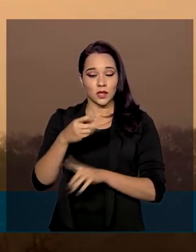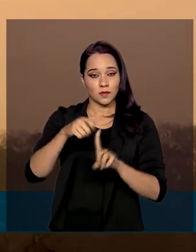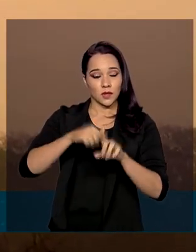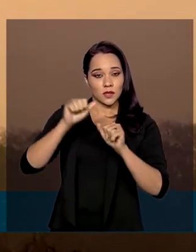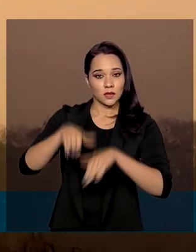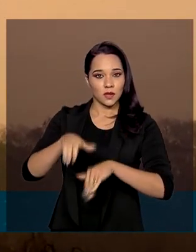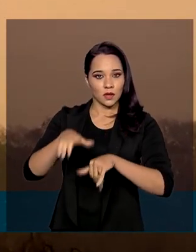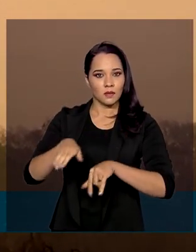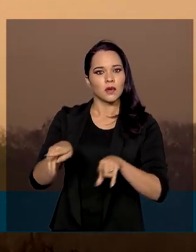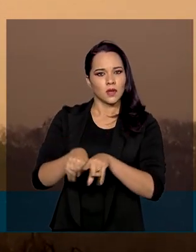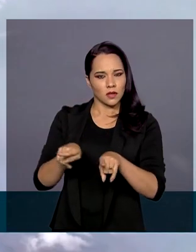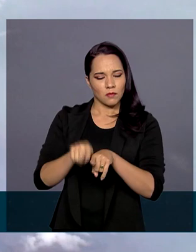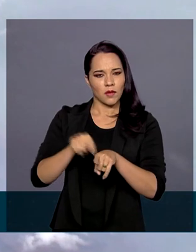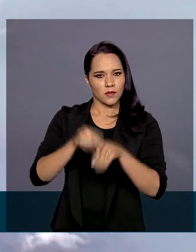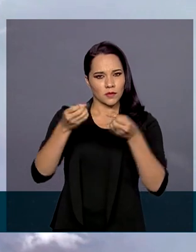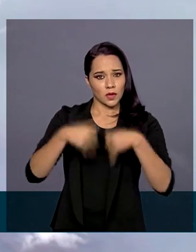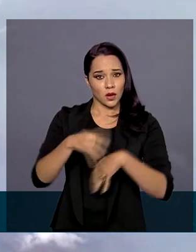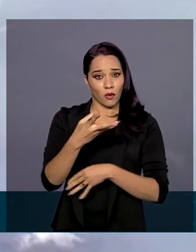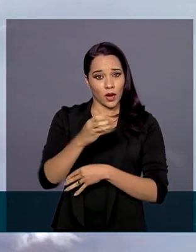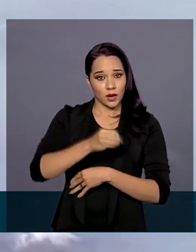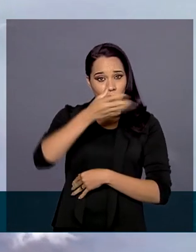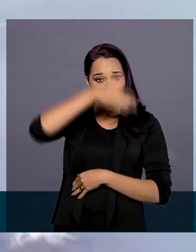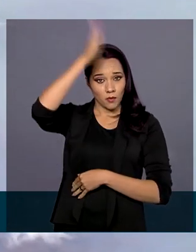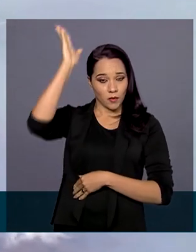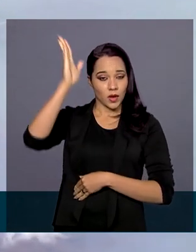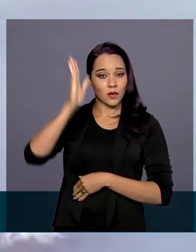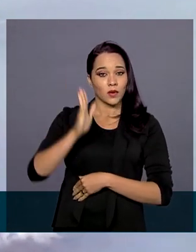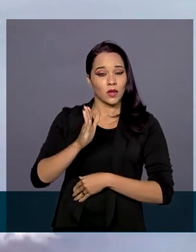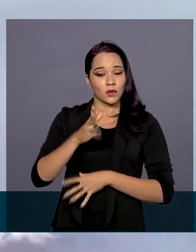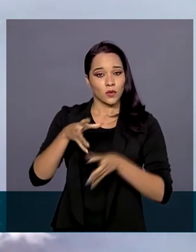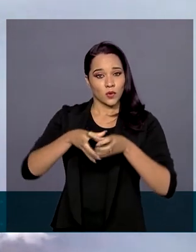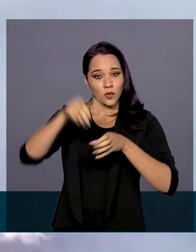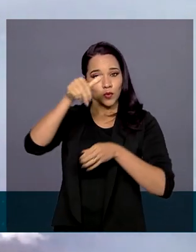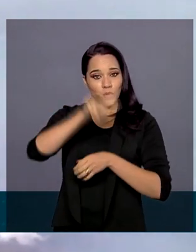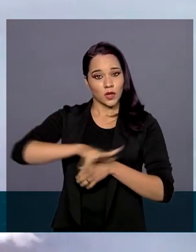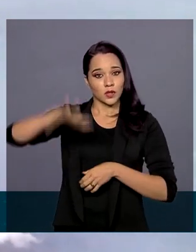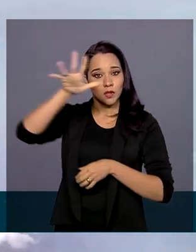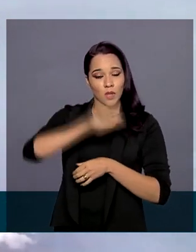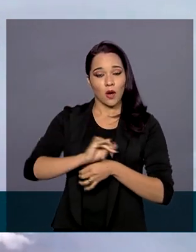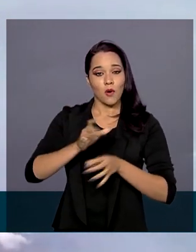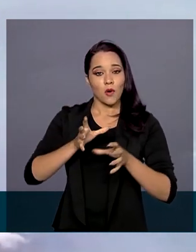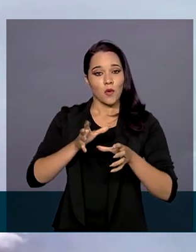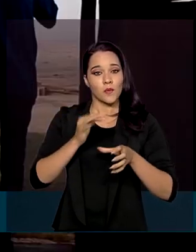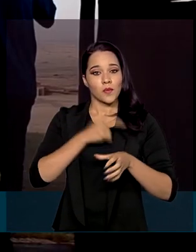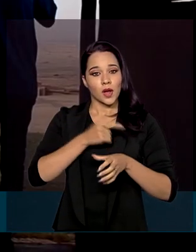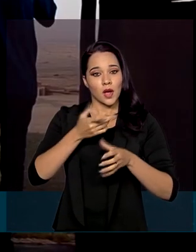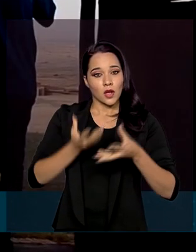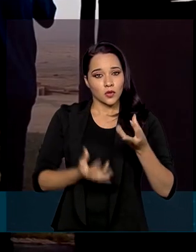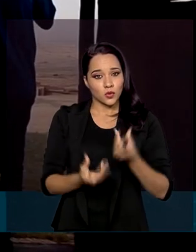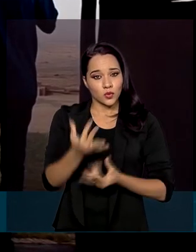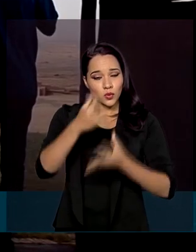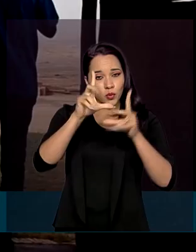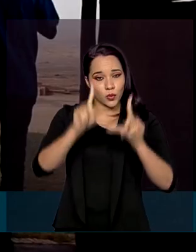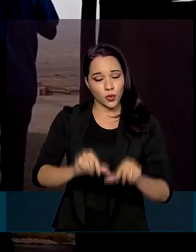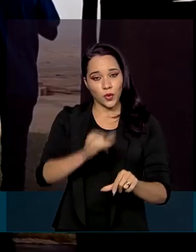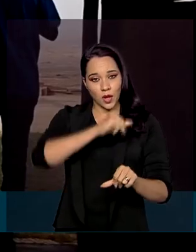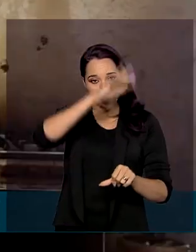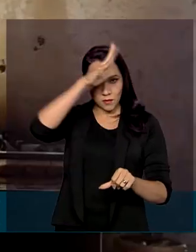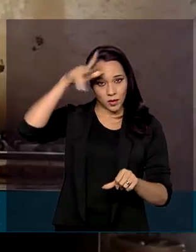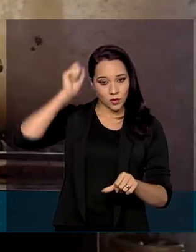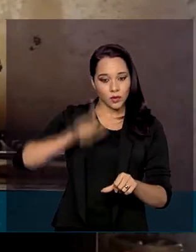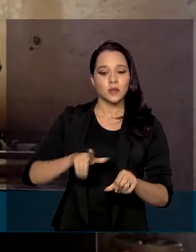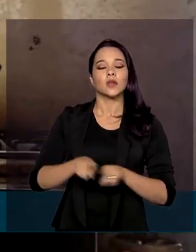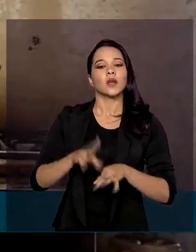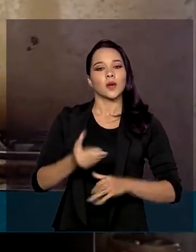oportunidade, também foram destacados 40 bombeiros da Força Nacional para o combate aos incêndios no Mato Grosso. Eles também têm apoiado